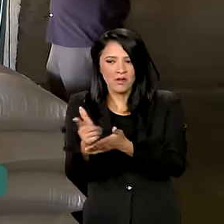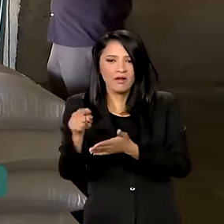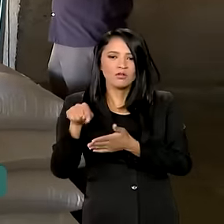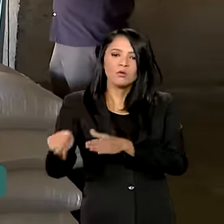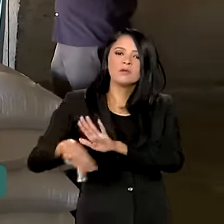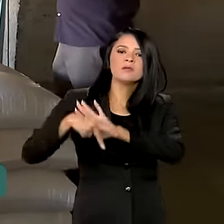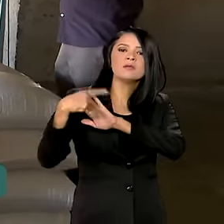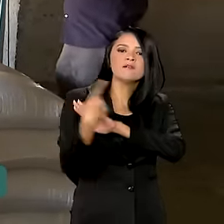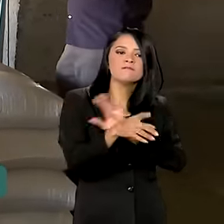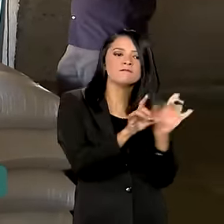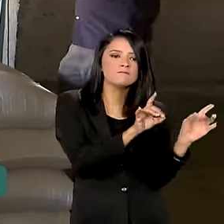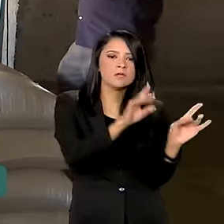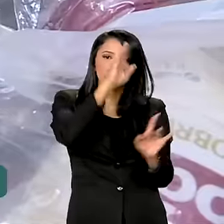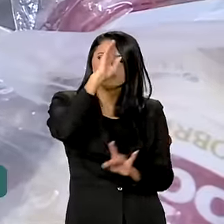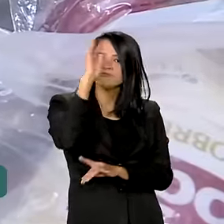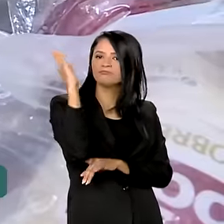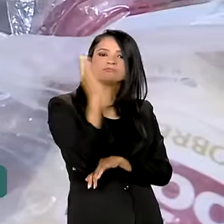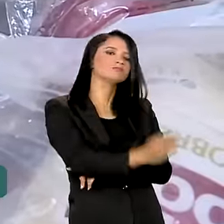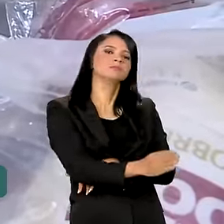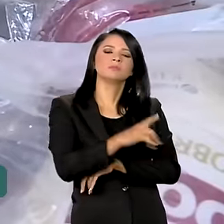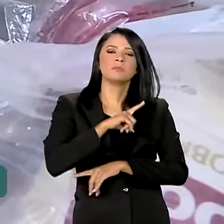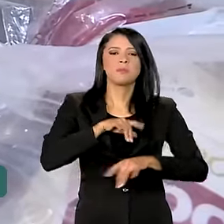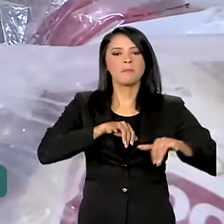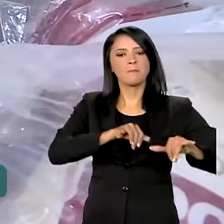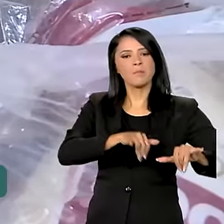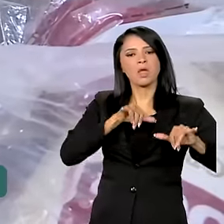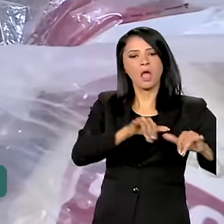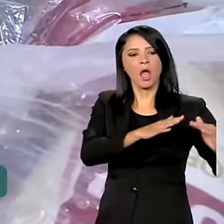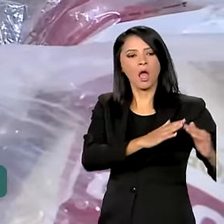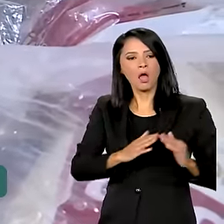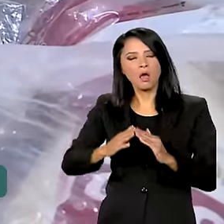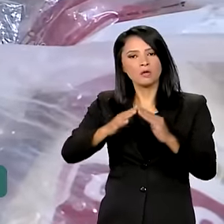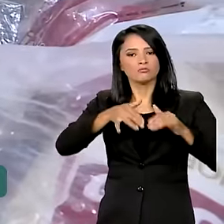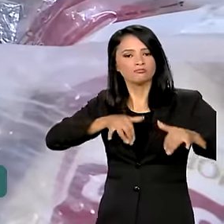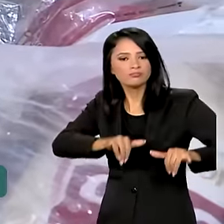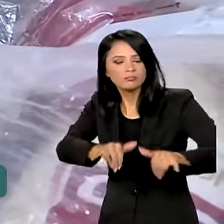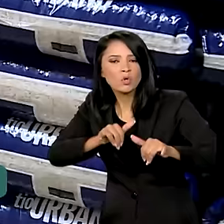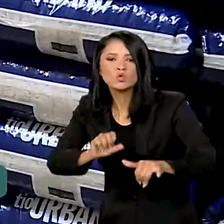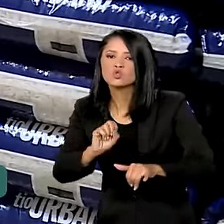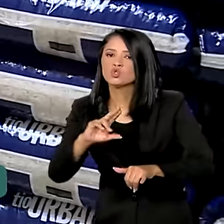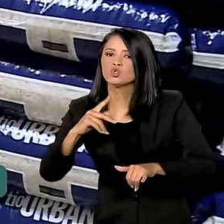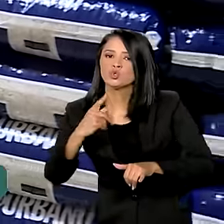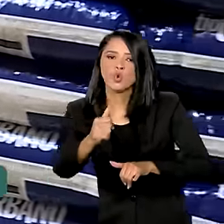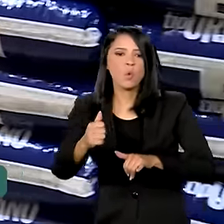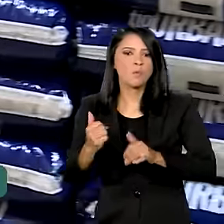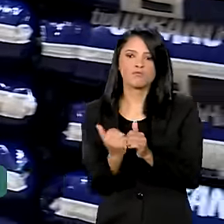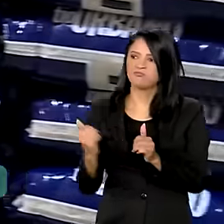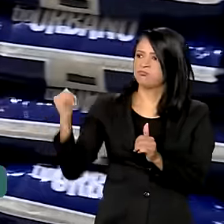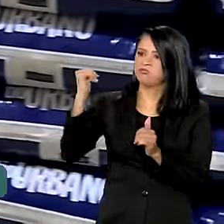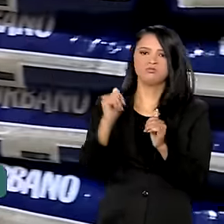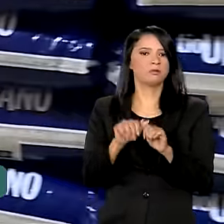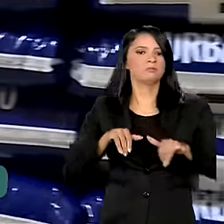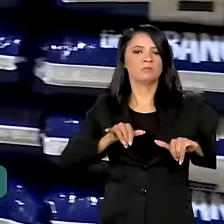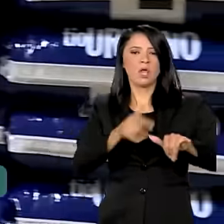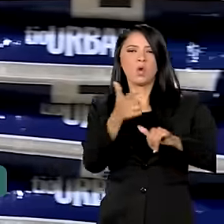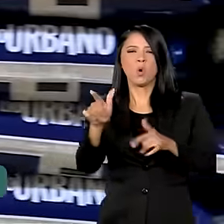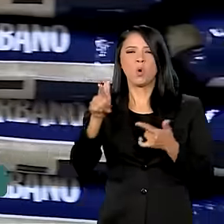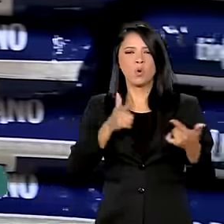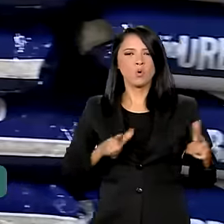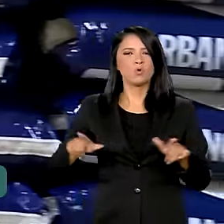destinado à venda direta para mercados de vizinhança, supermercados, hipermercados e outros